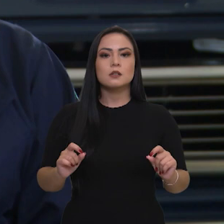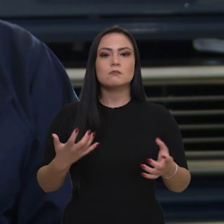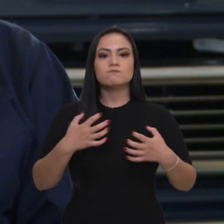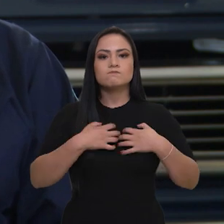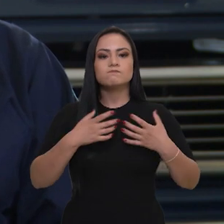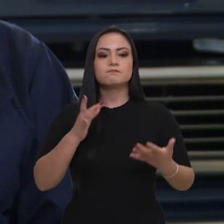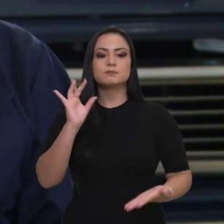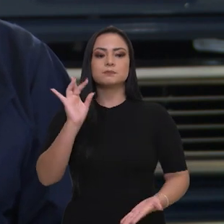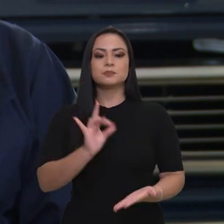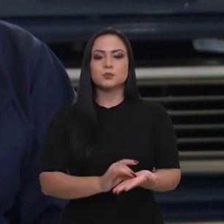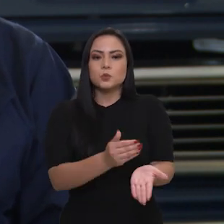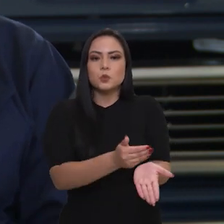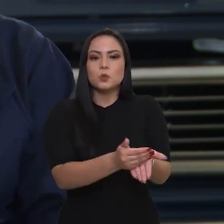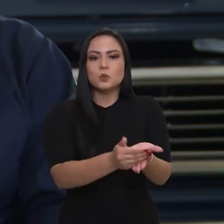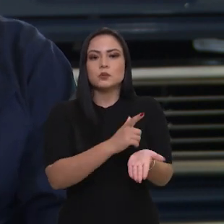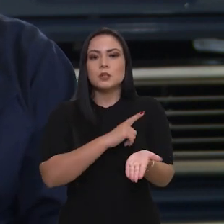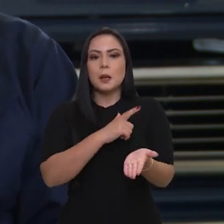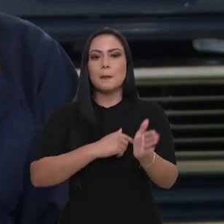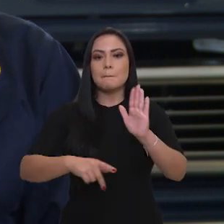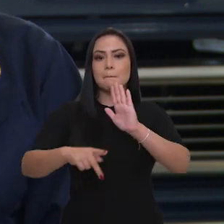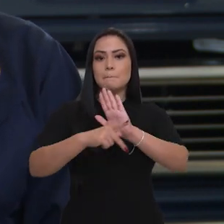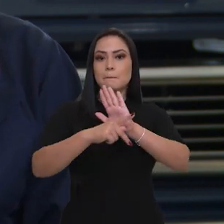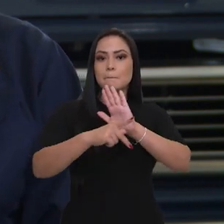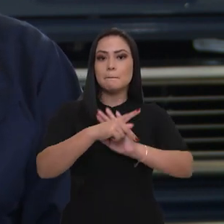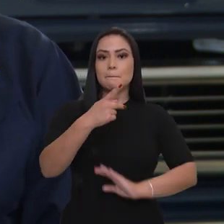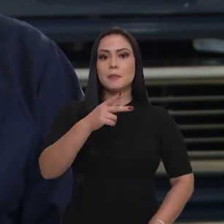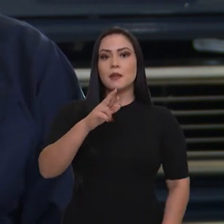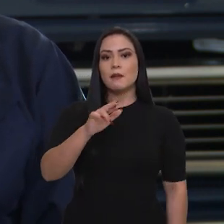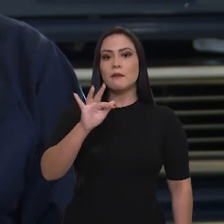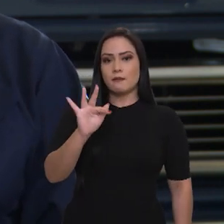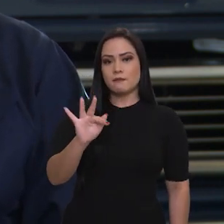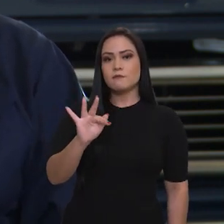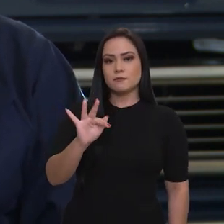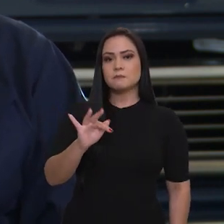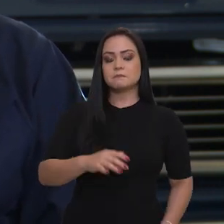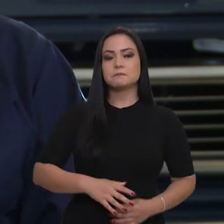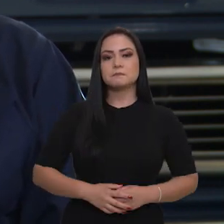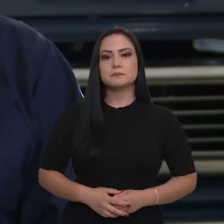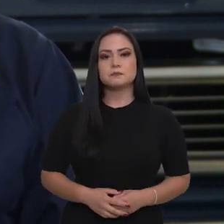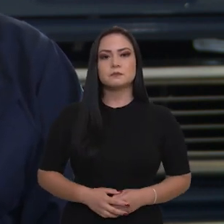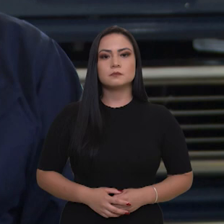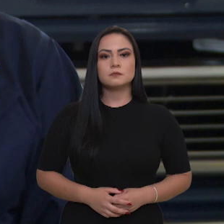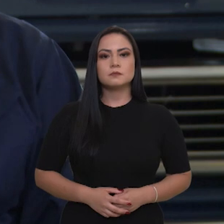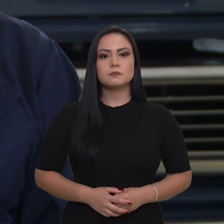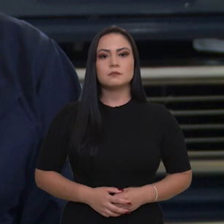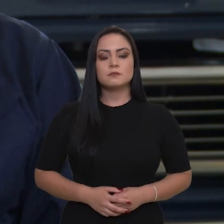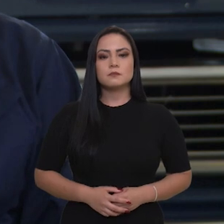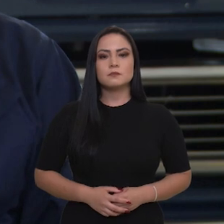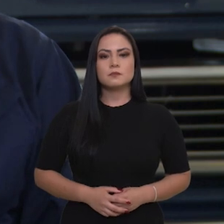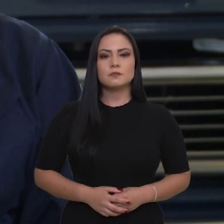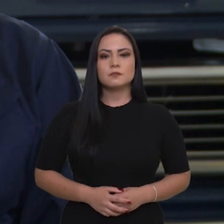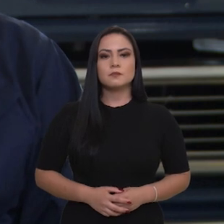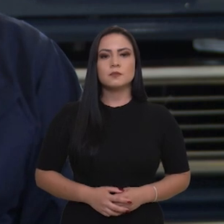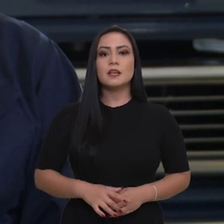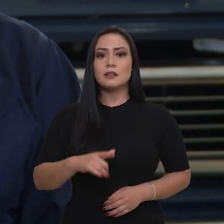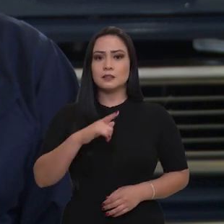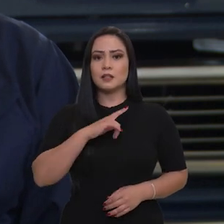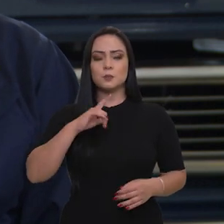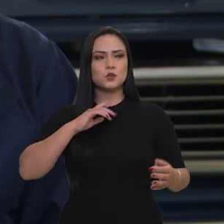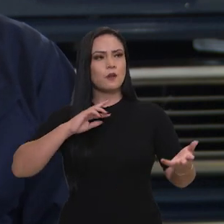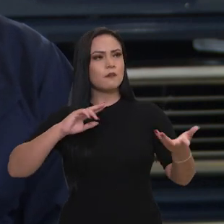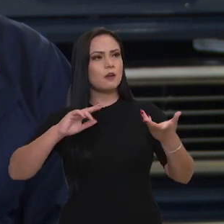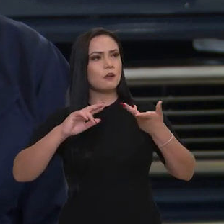forma originária com a própria PRF, autonomamente, digamos assim. Mas